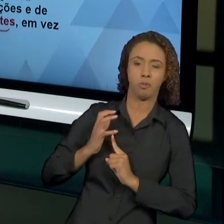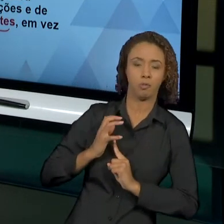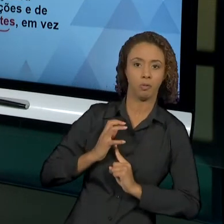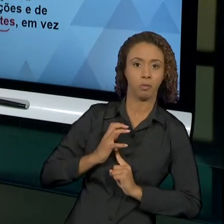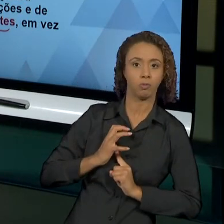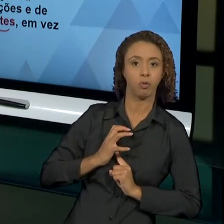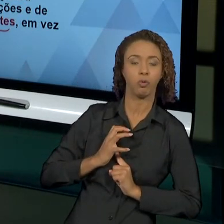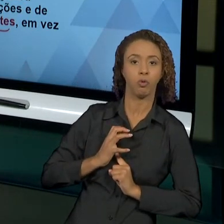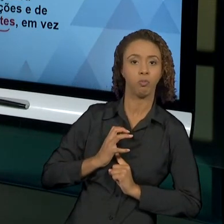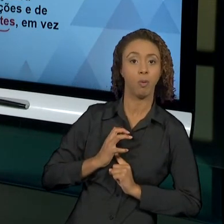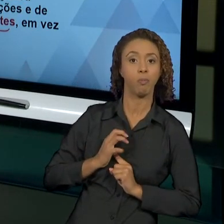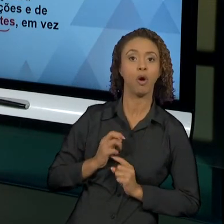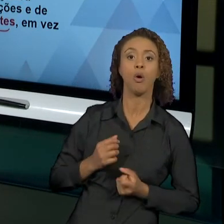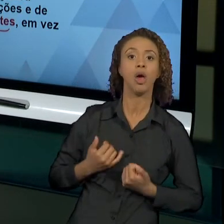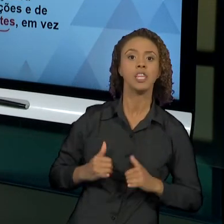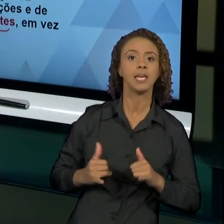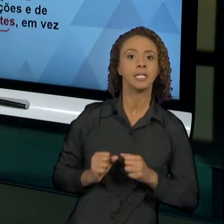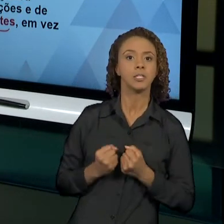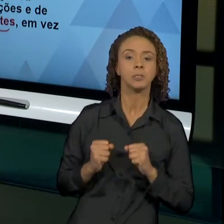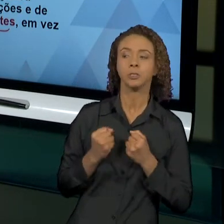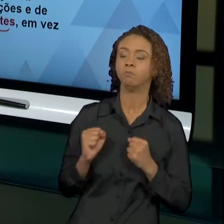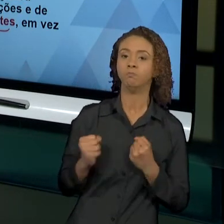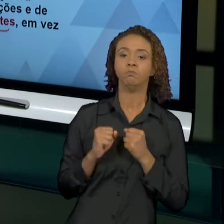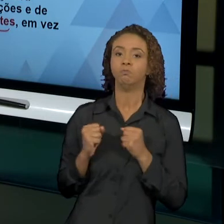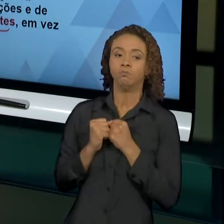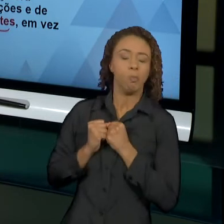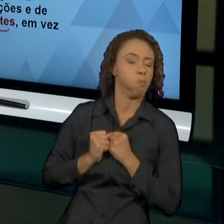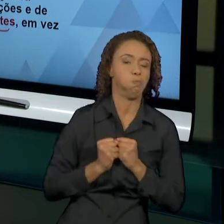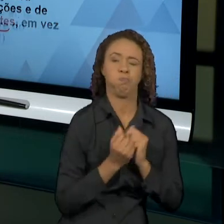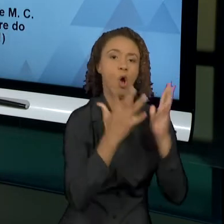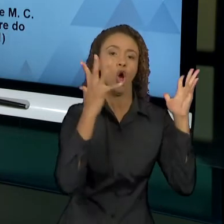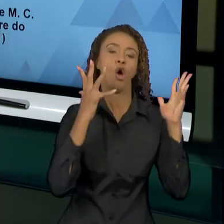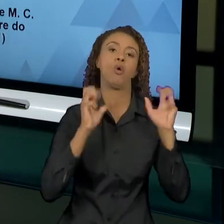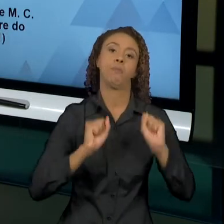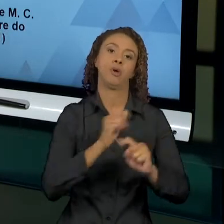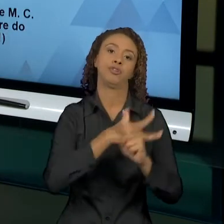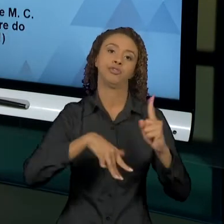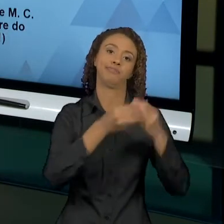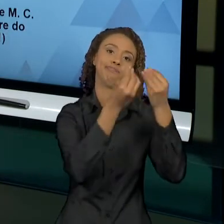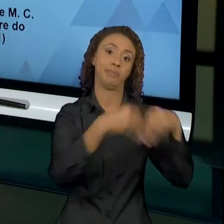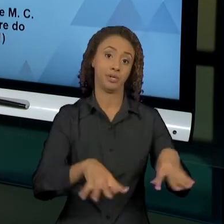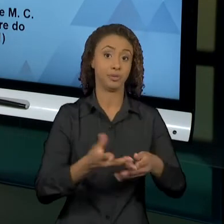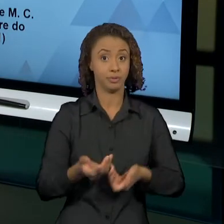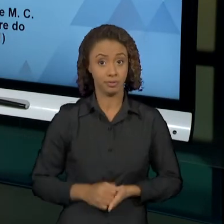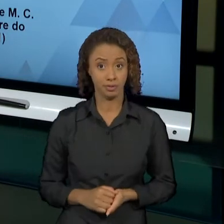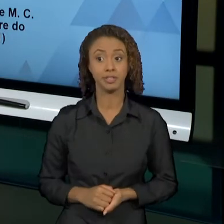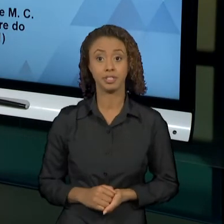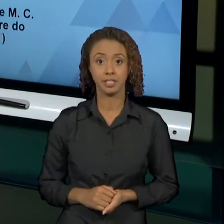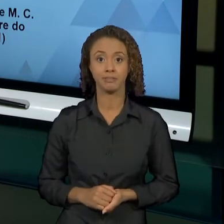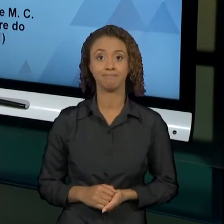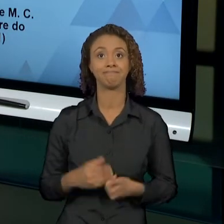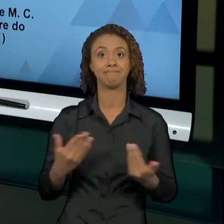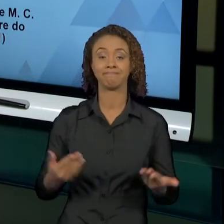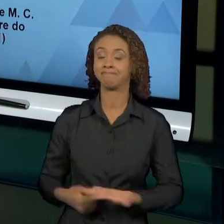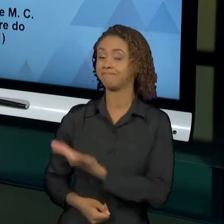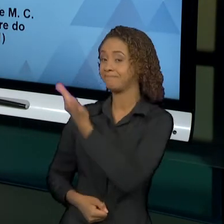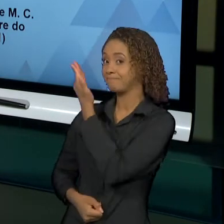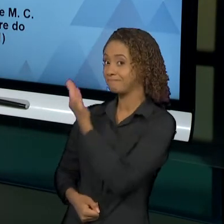direcionada pelo sujeito de uma forma negativa e prejudicial para a sociedade. Então, as contribuições,